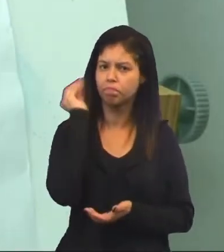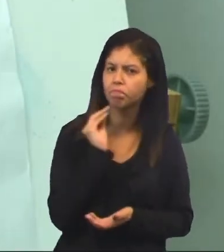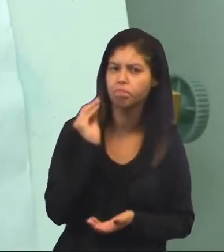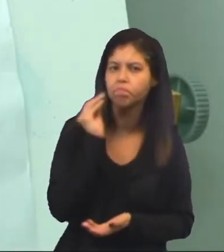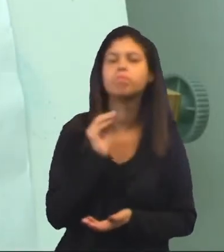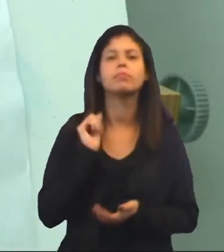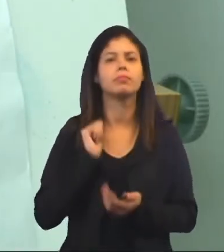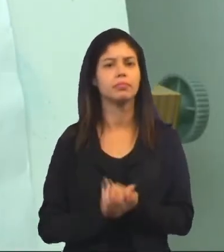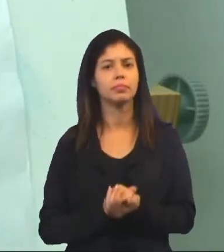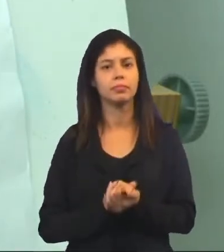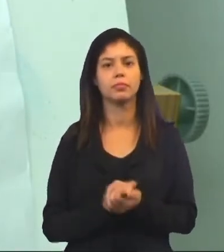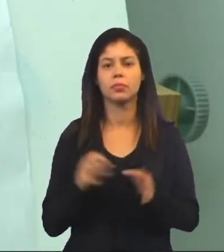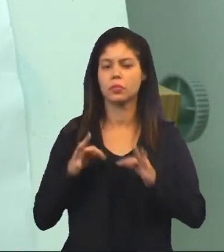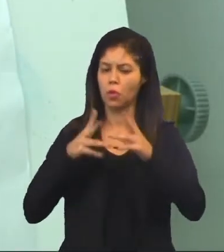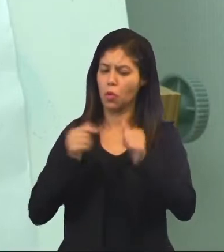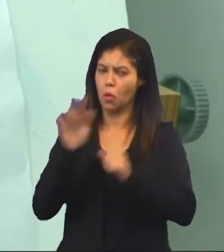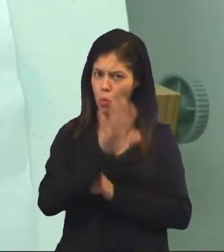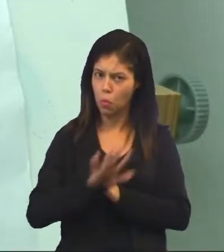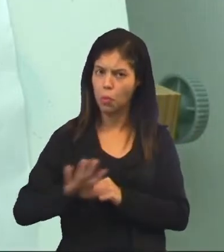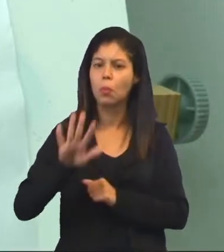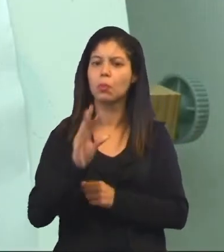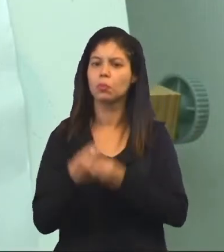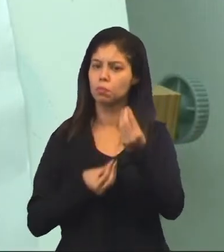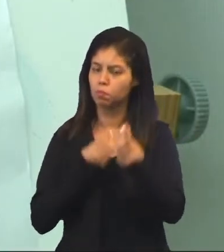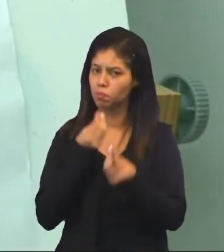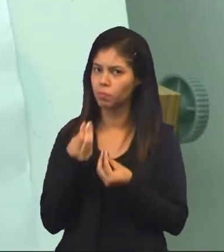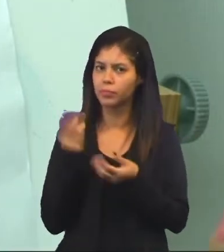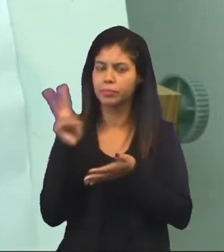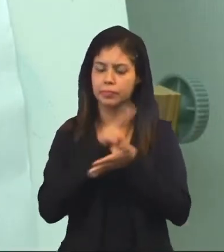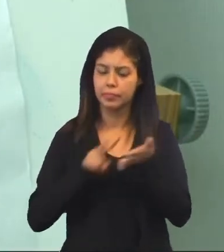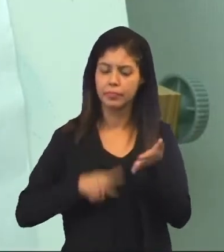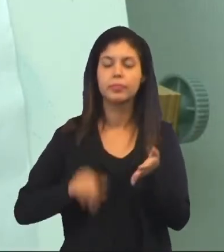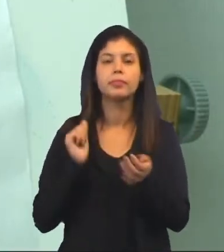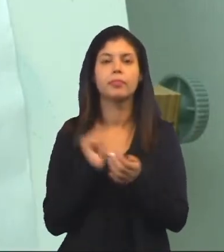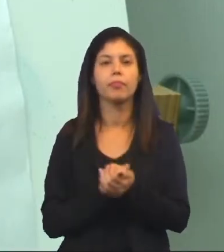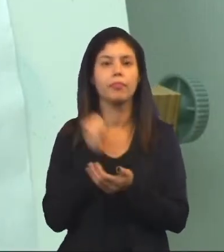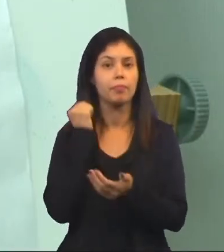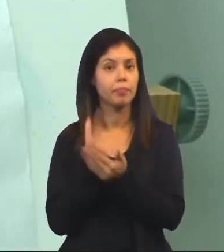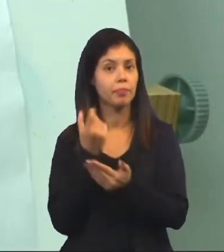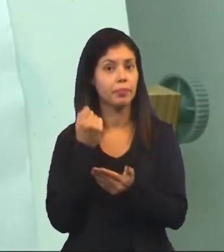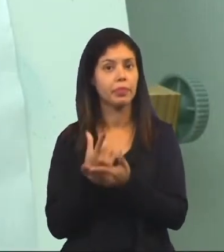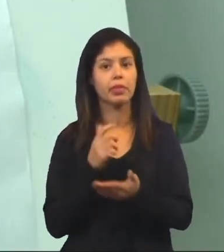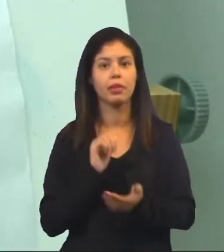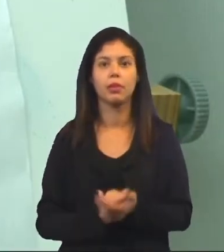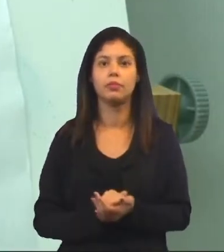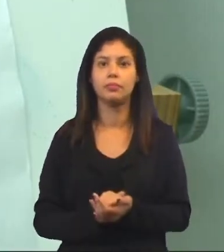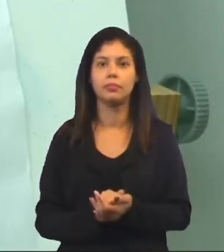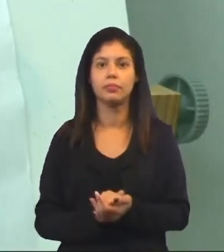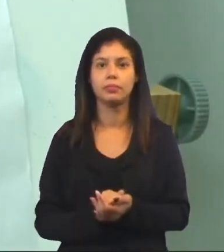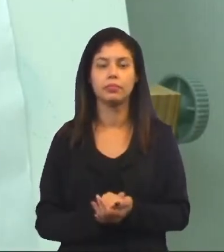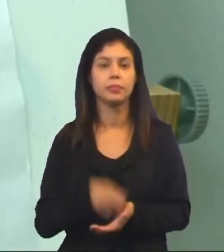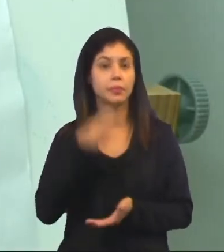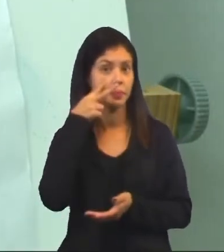tenta convencer o leitor de todas as maneiras para que o leitor compre. Para quem está vendo,